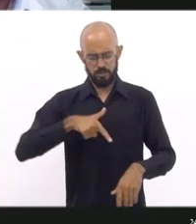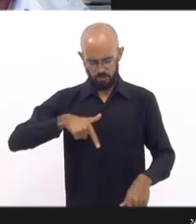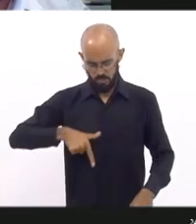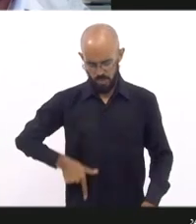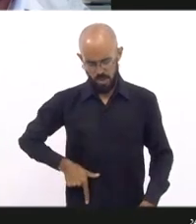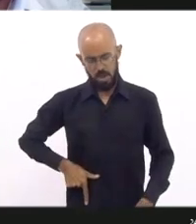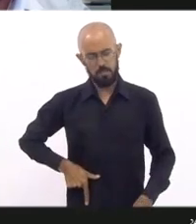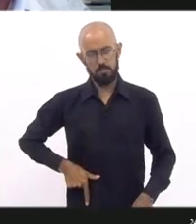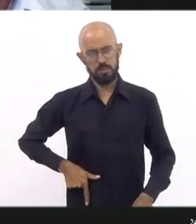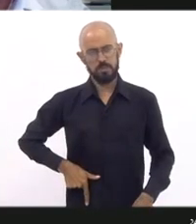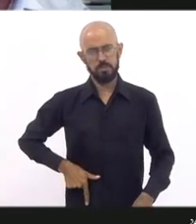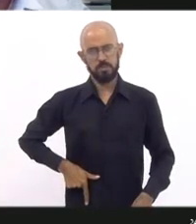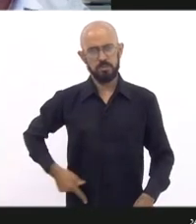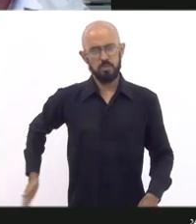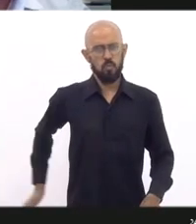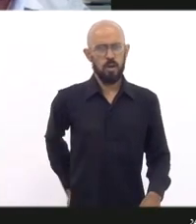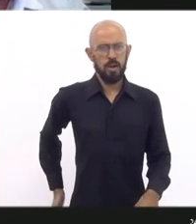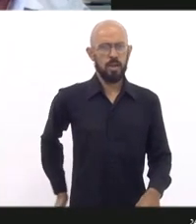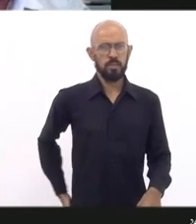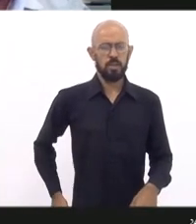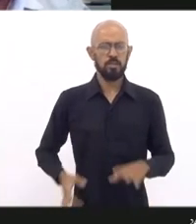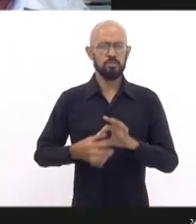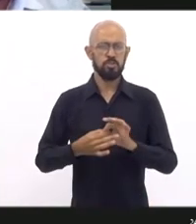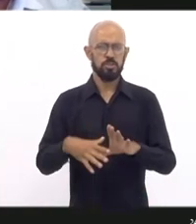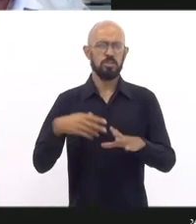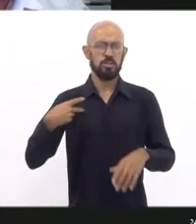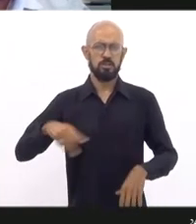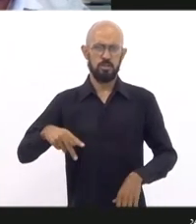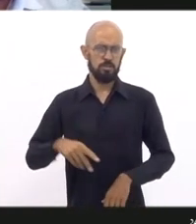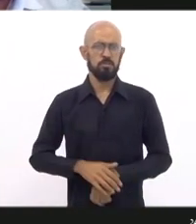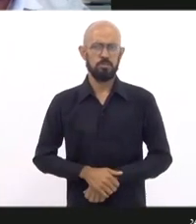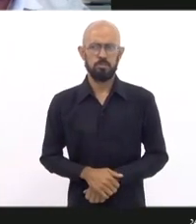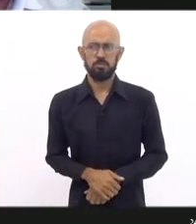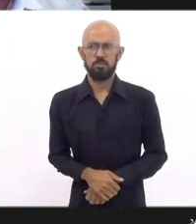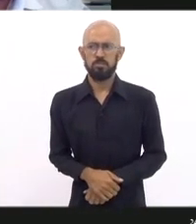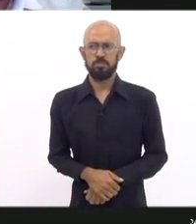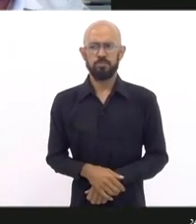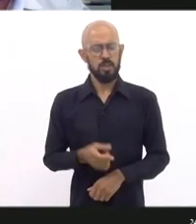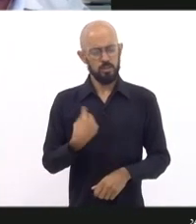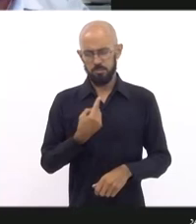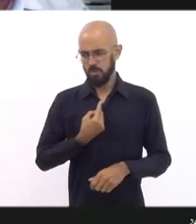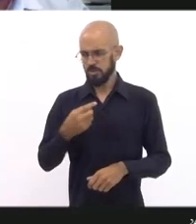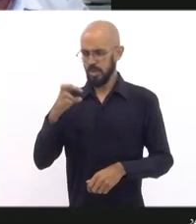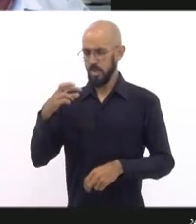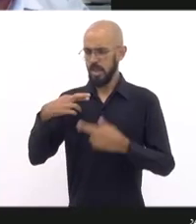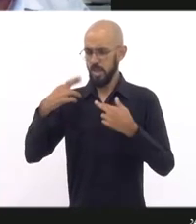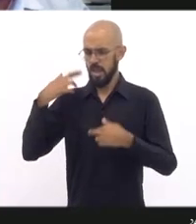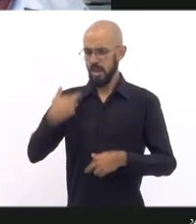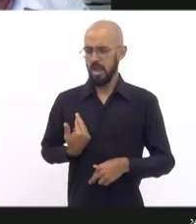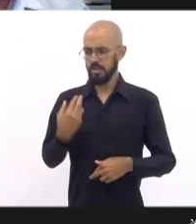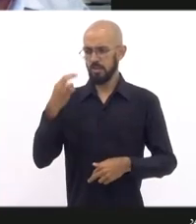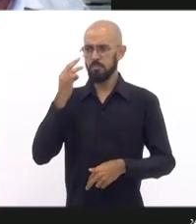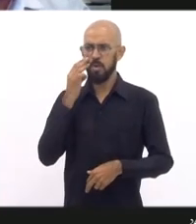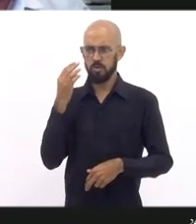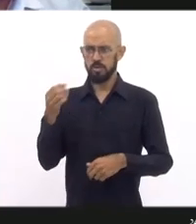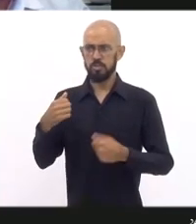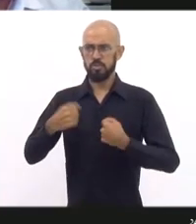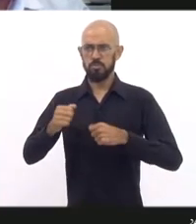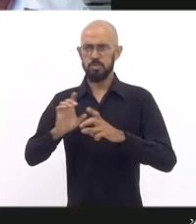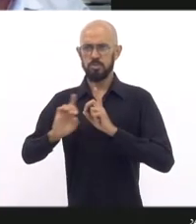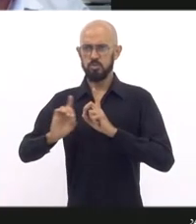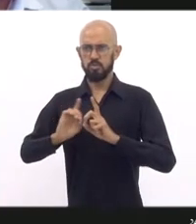carteira no bolso. Vamos depois discutir Renata e Mônica. Excelente, deputado.